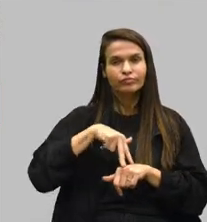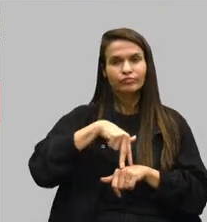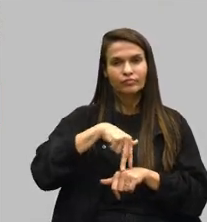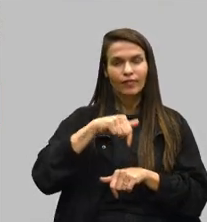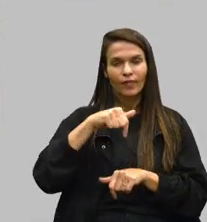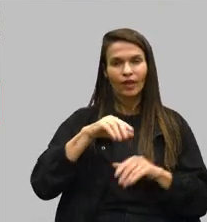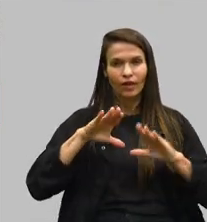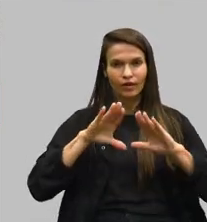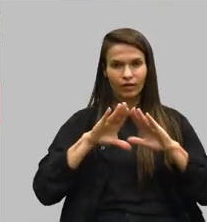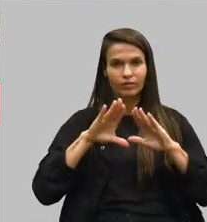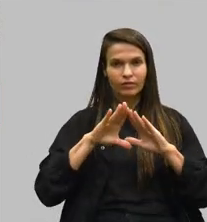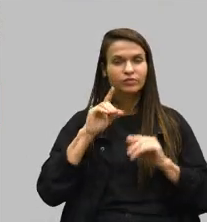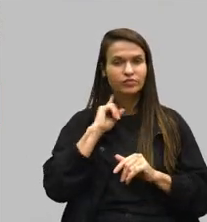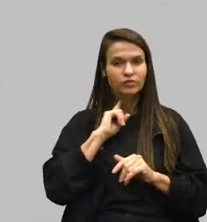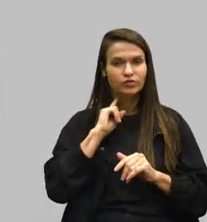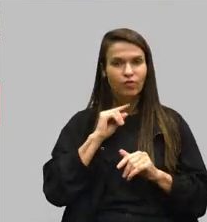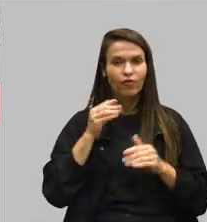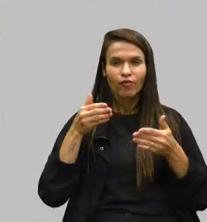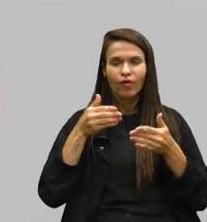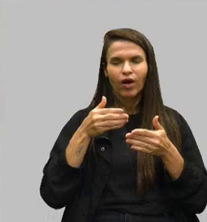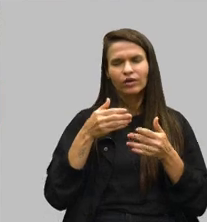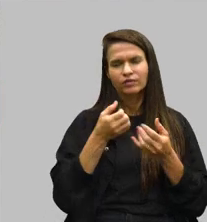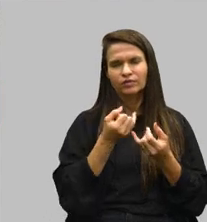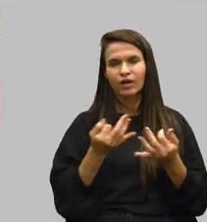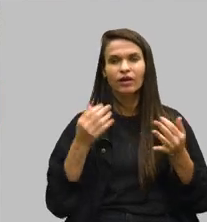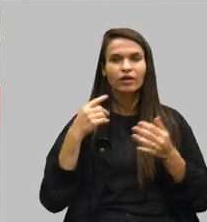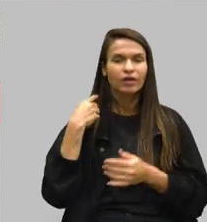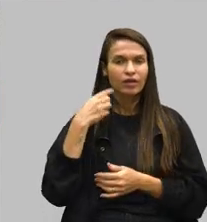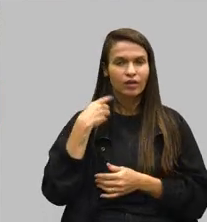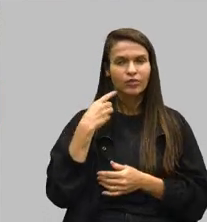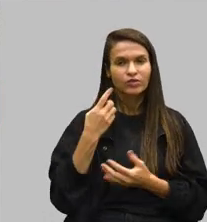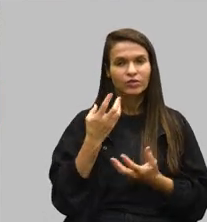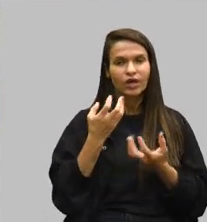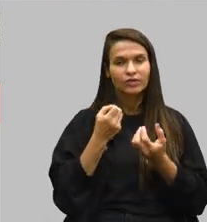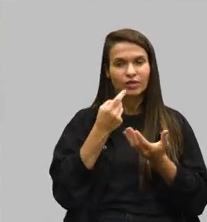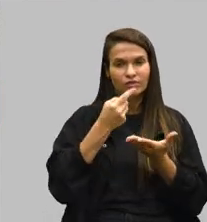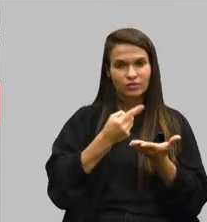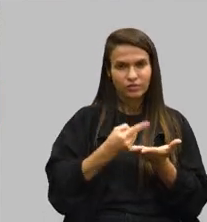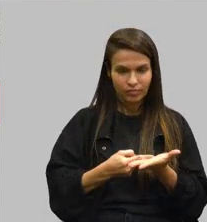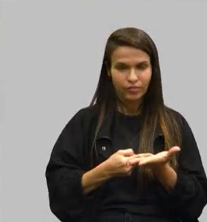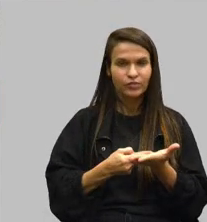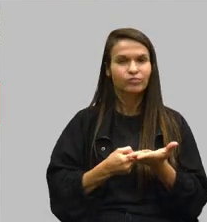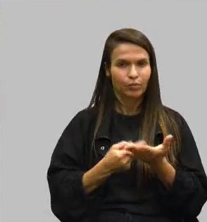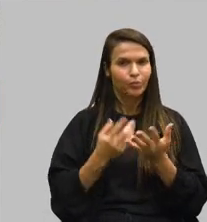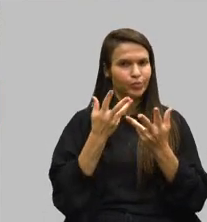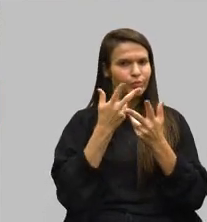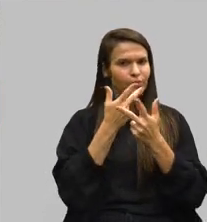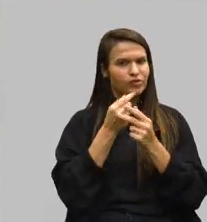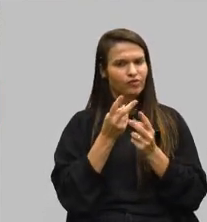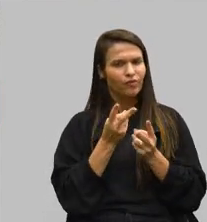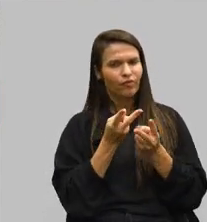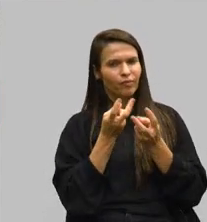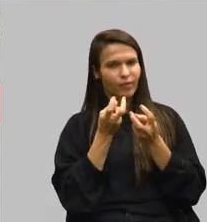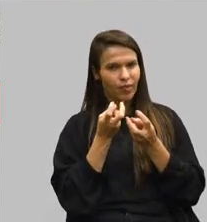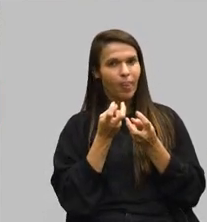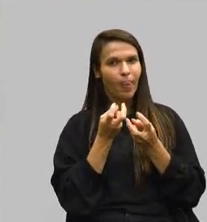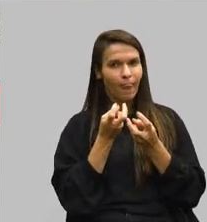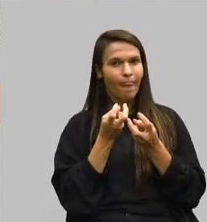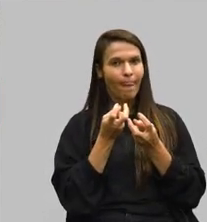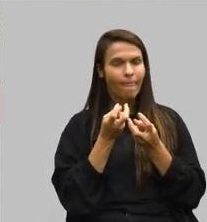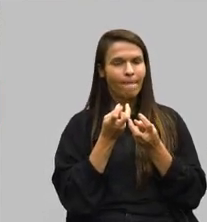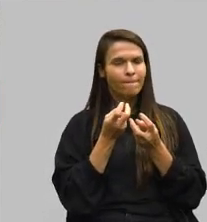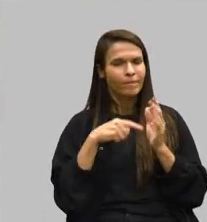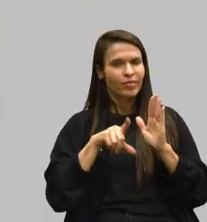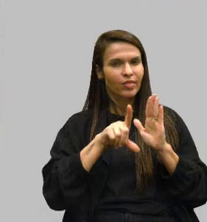Assembleia de Minas pela ação dos tantos deputados que abraçaram essa causa, é muito bonito a gente ver que, na letra da lei,